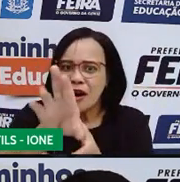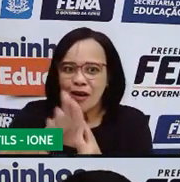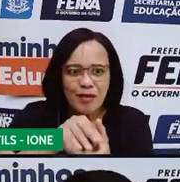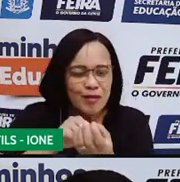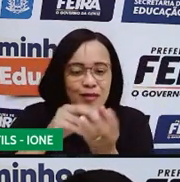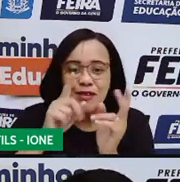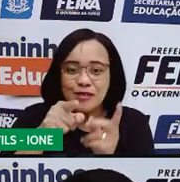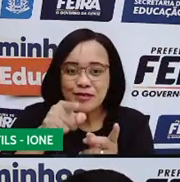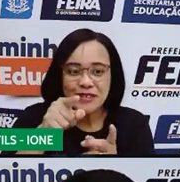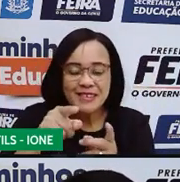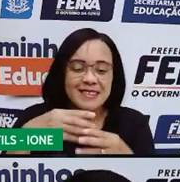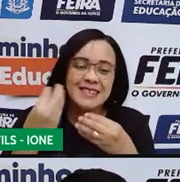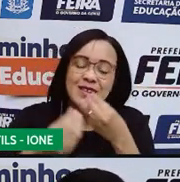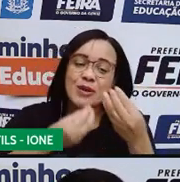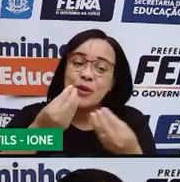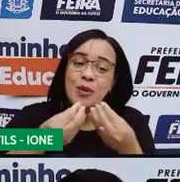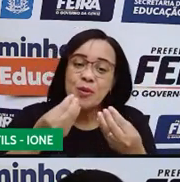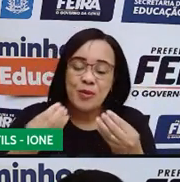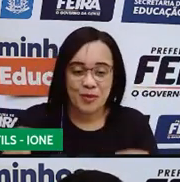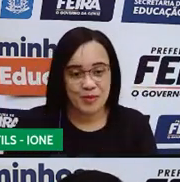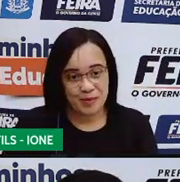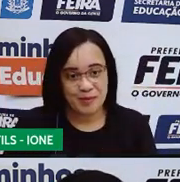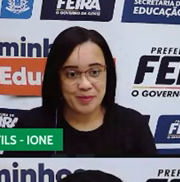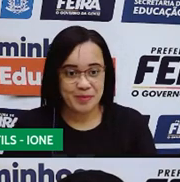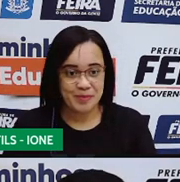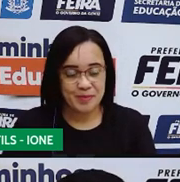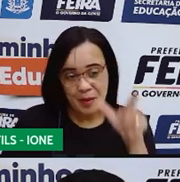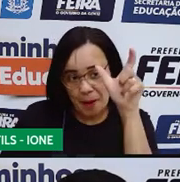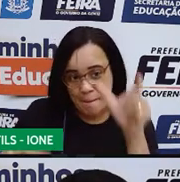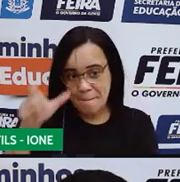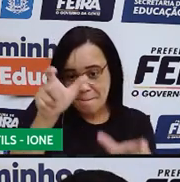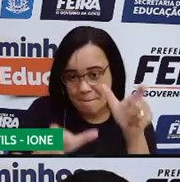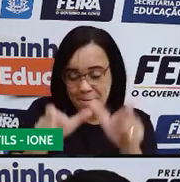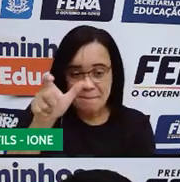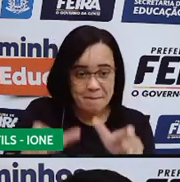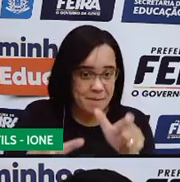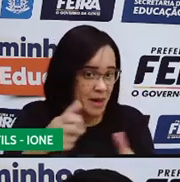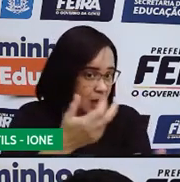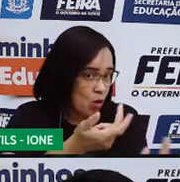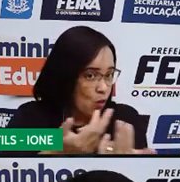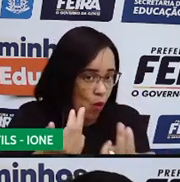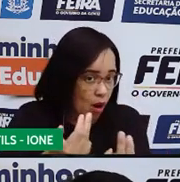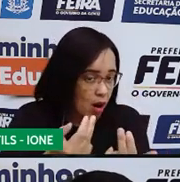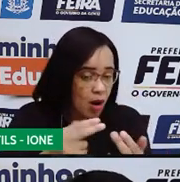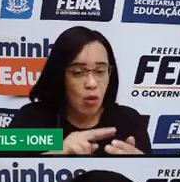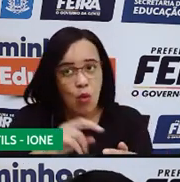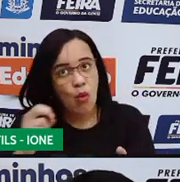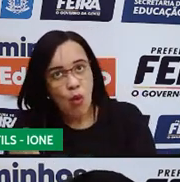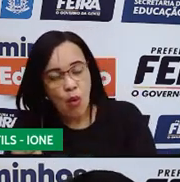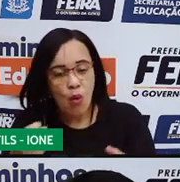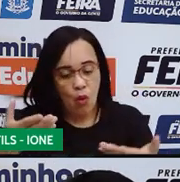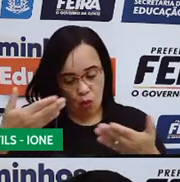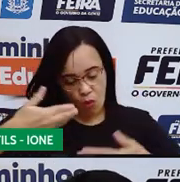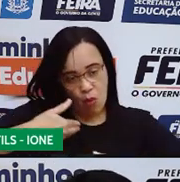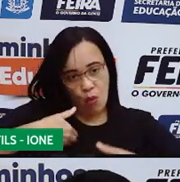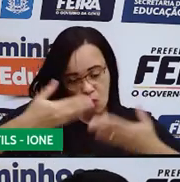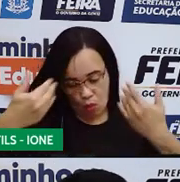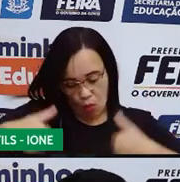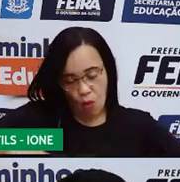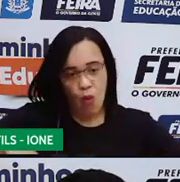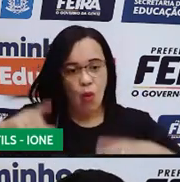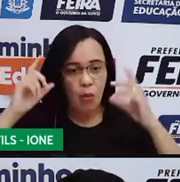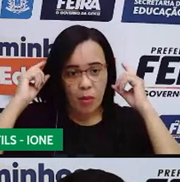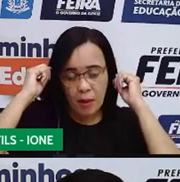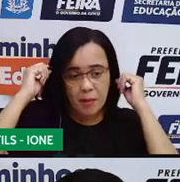físico, ou na personalidade, no temperamento. E aí, você vai registrar,